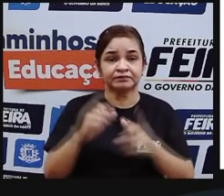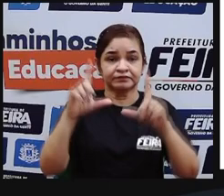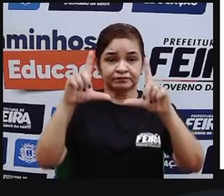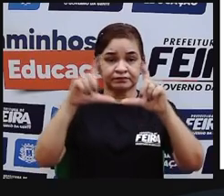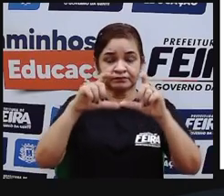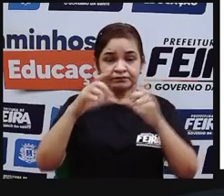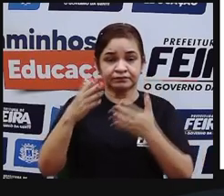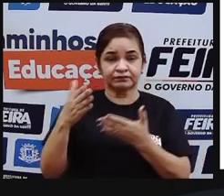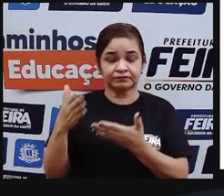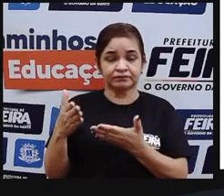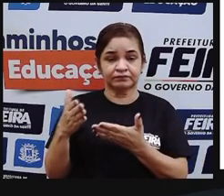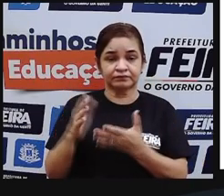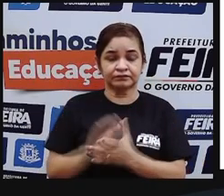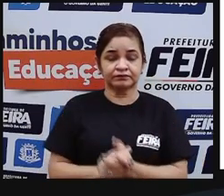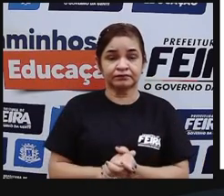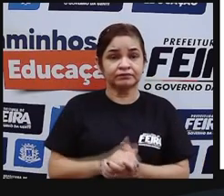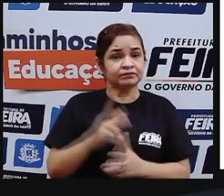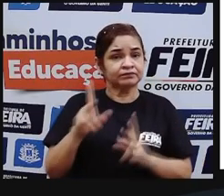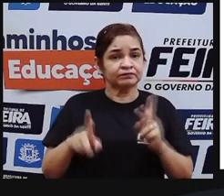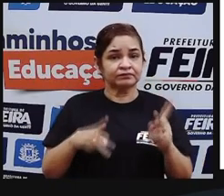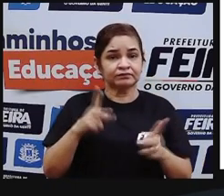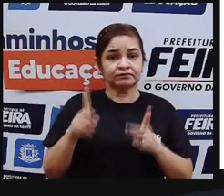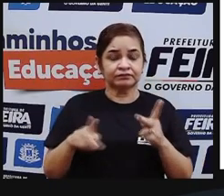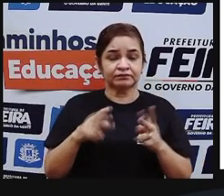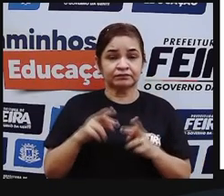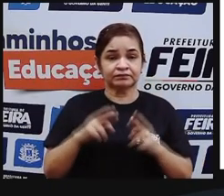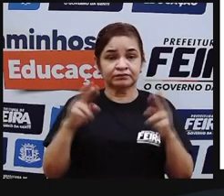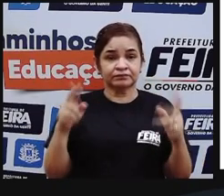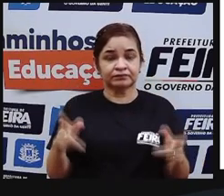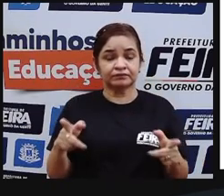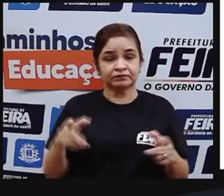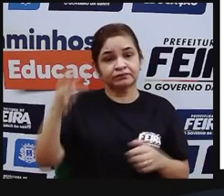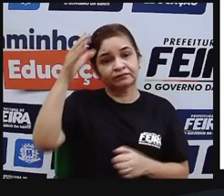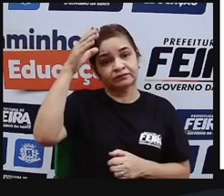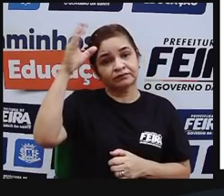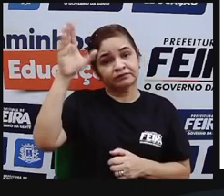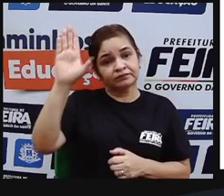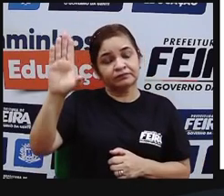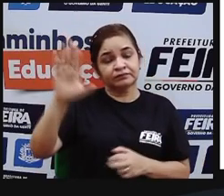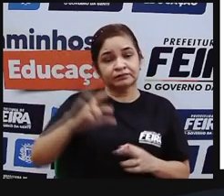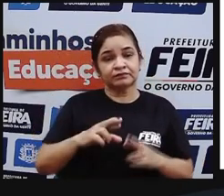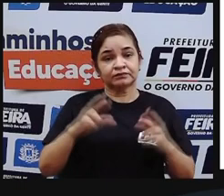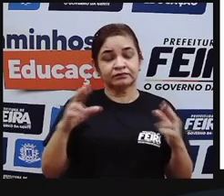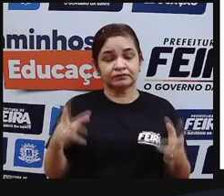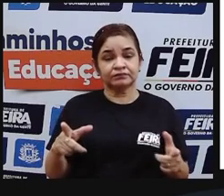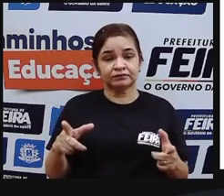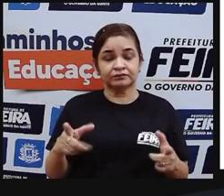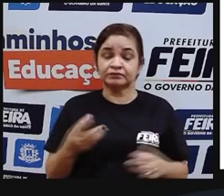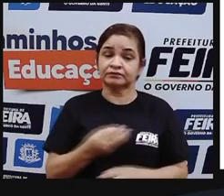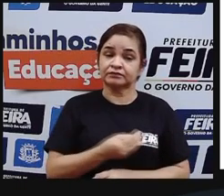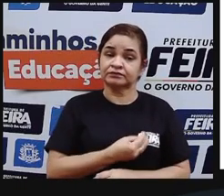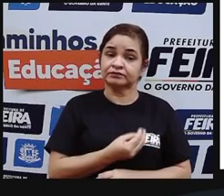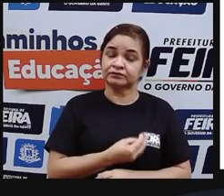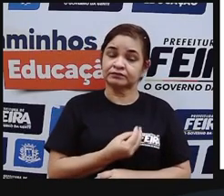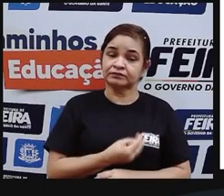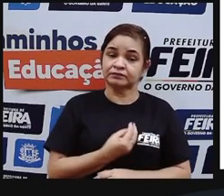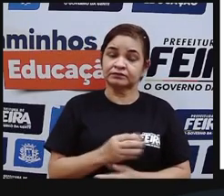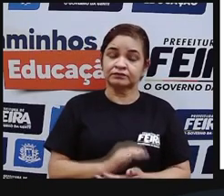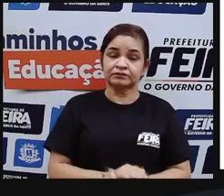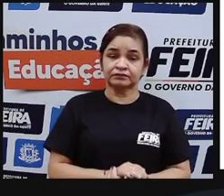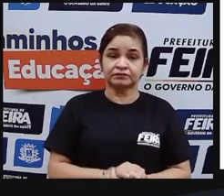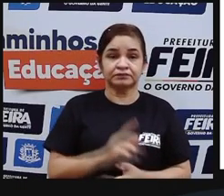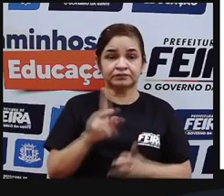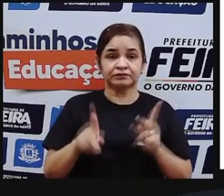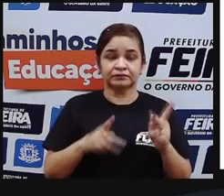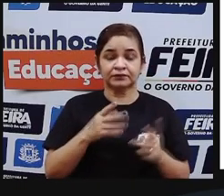representando um pouco dessas diferentes culturas e desses diferentes modos de viver dos povos